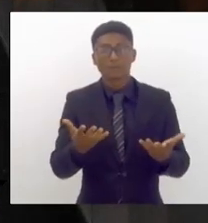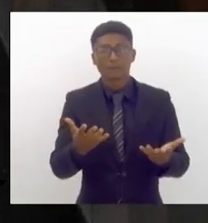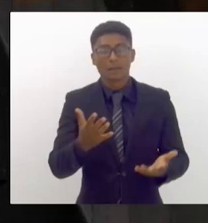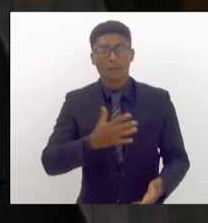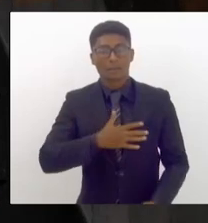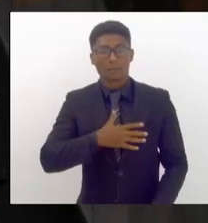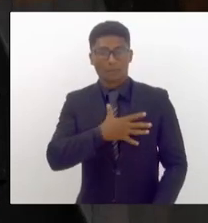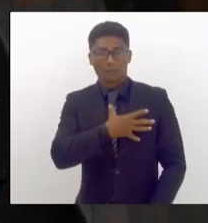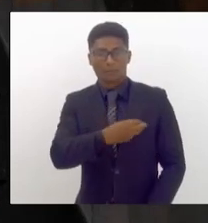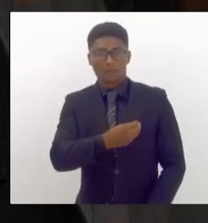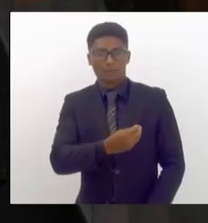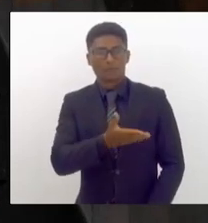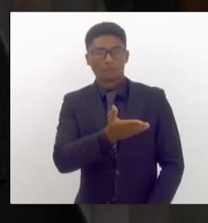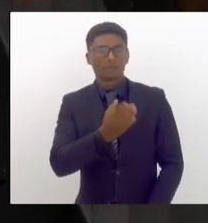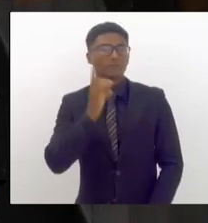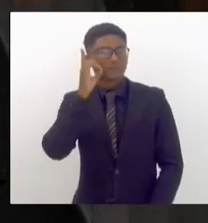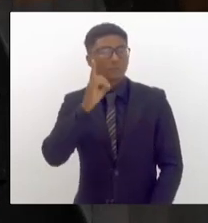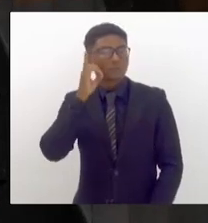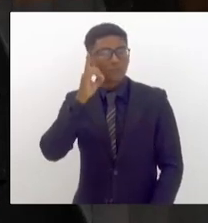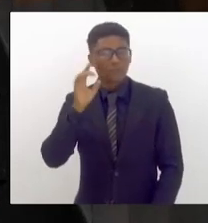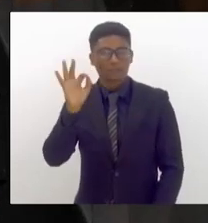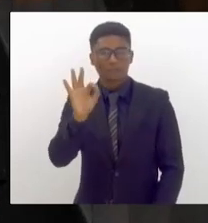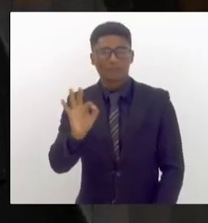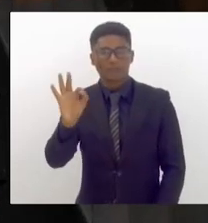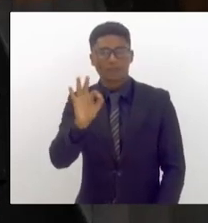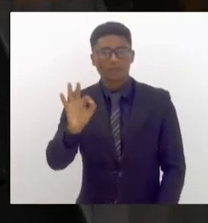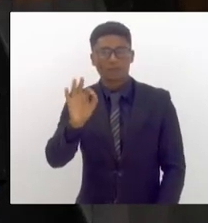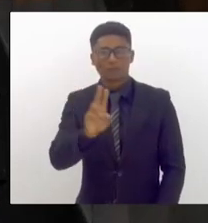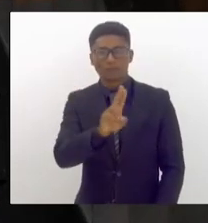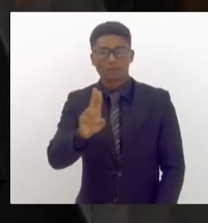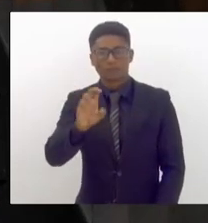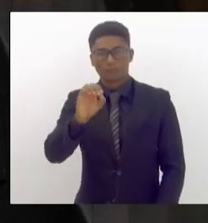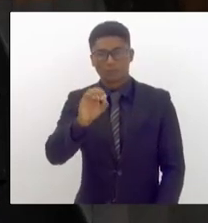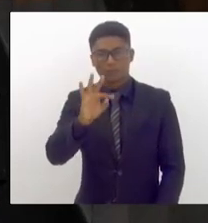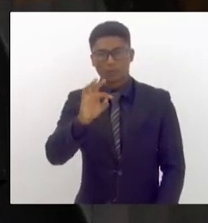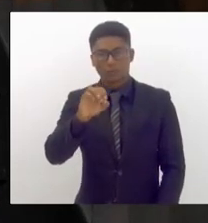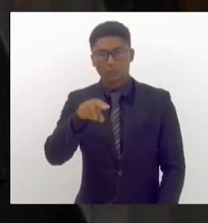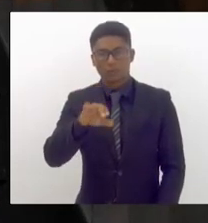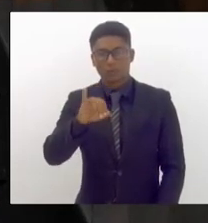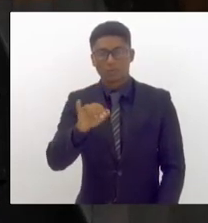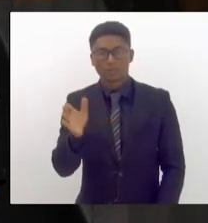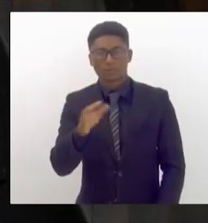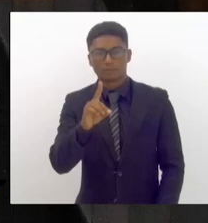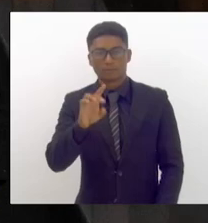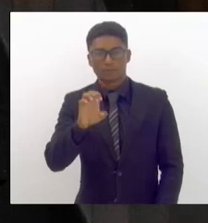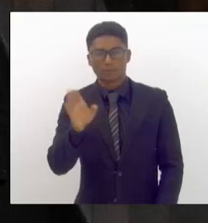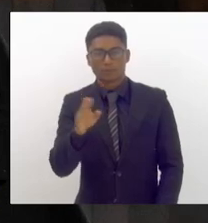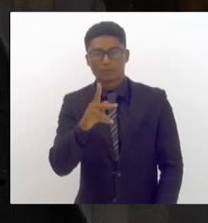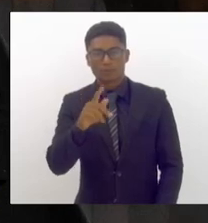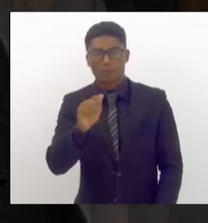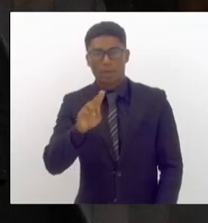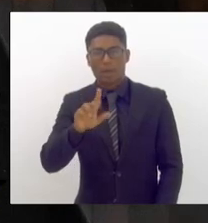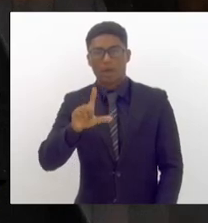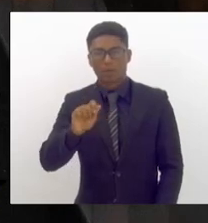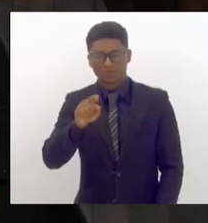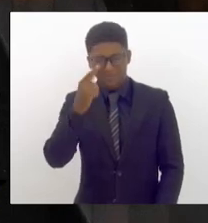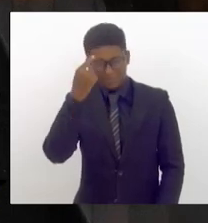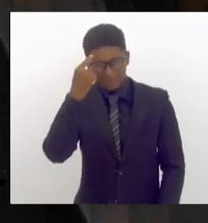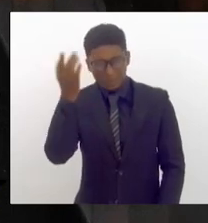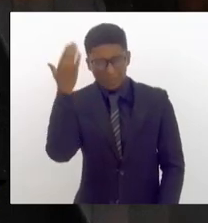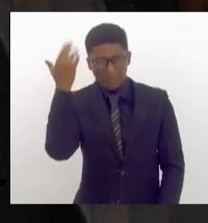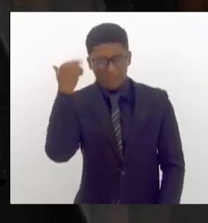deputado federal, autor de Paula. Vocês lembram do professor Raimundo, quando tinha um aluno muito